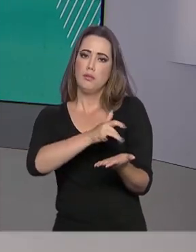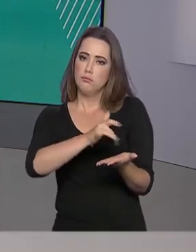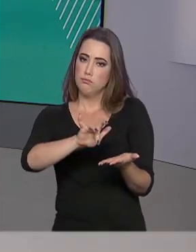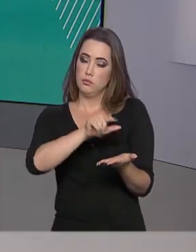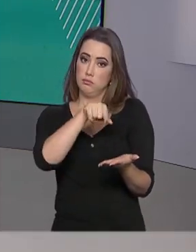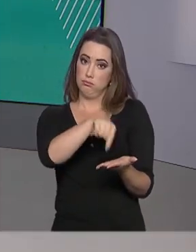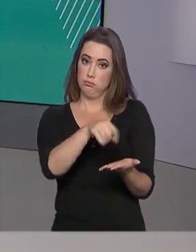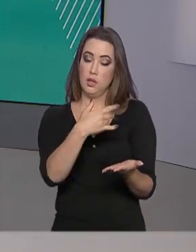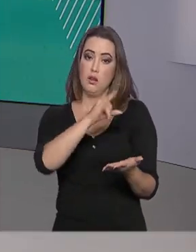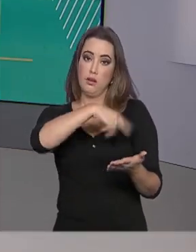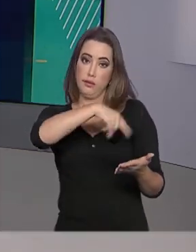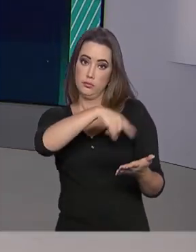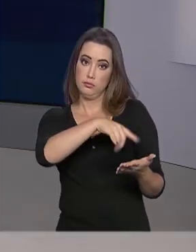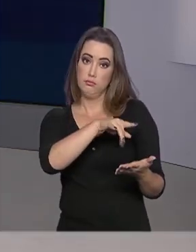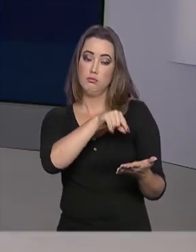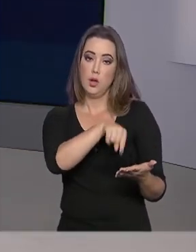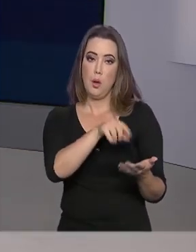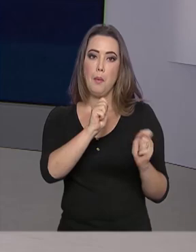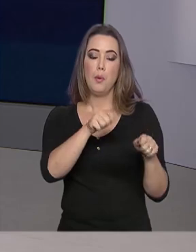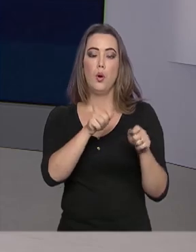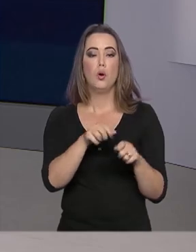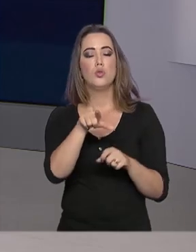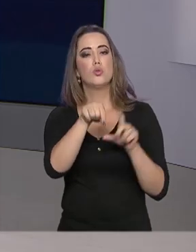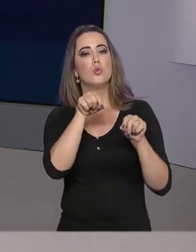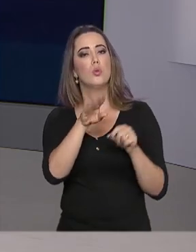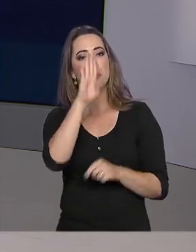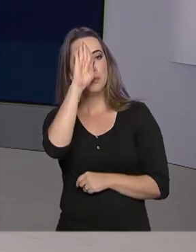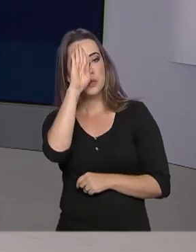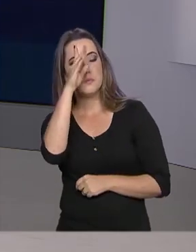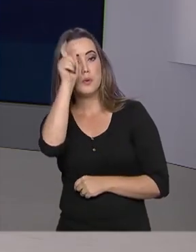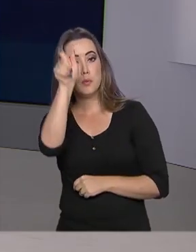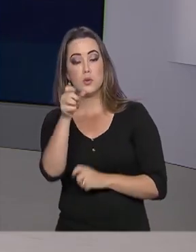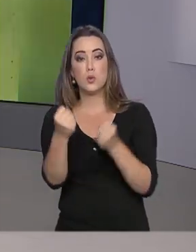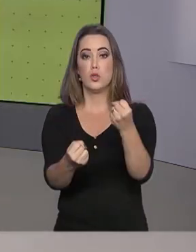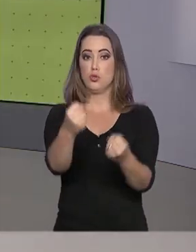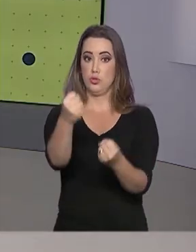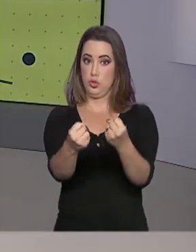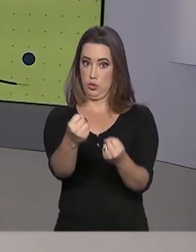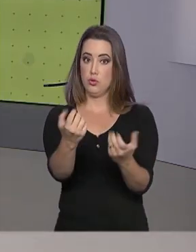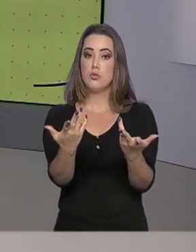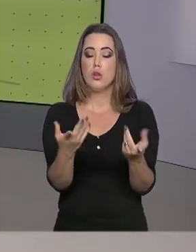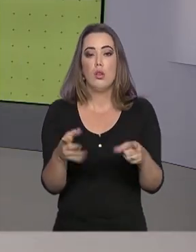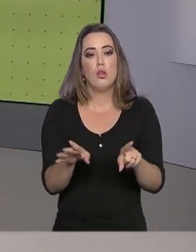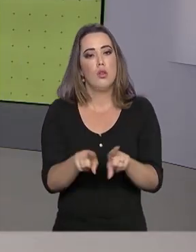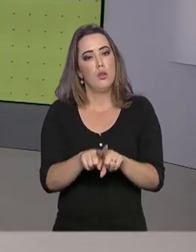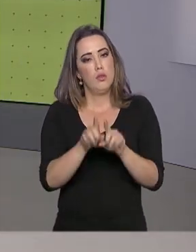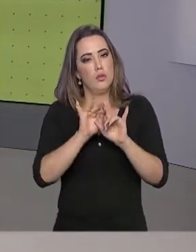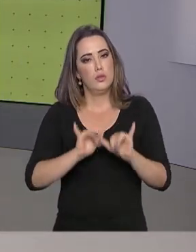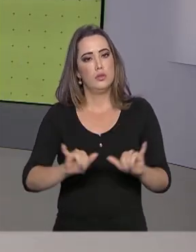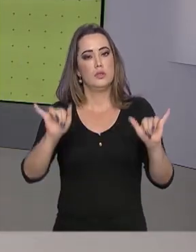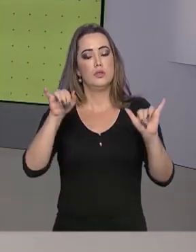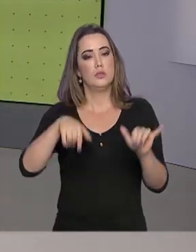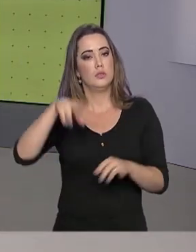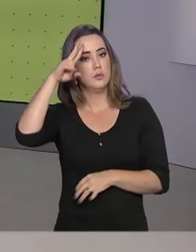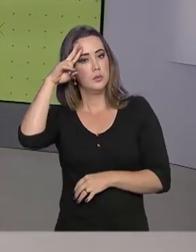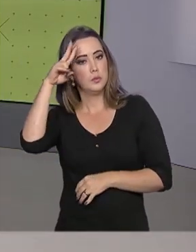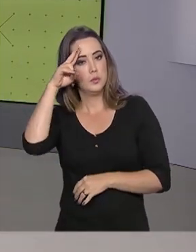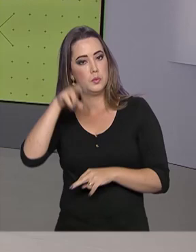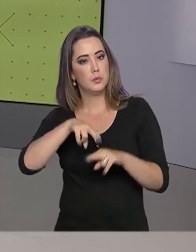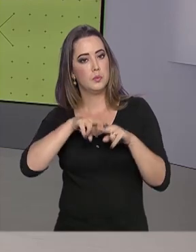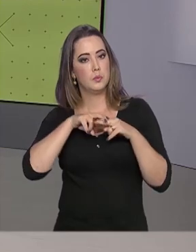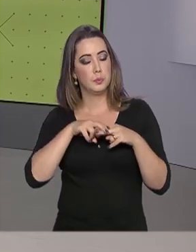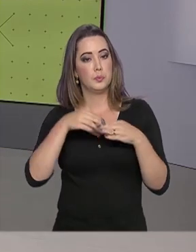possível indicar pelo aplicativo o nome do principal condutor do veículo. A medida foi lançada nesta segunda-feira pelo Ministério da